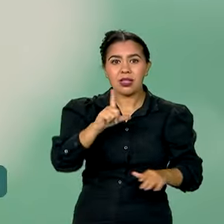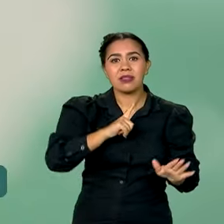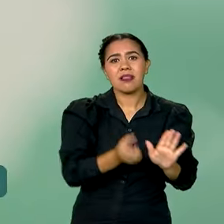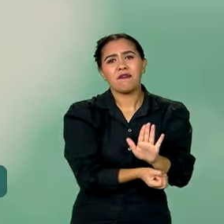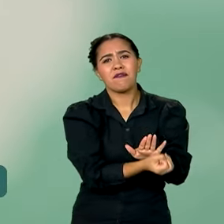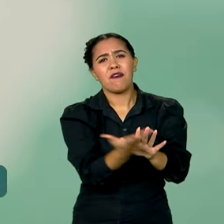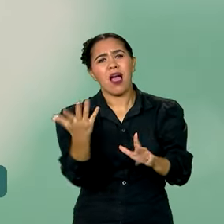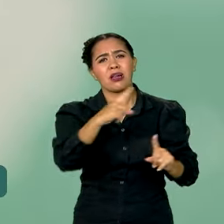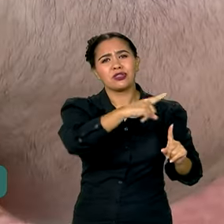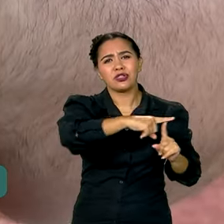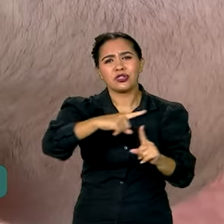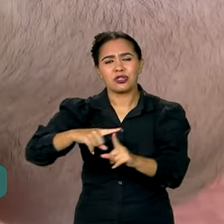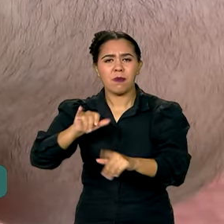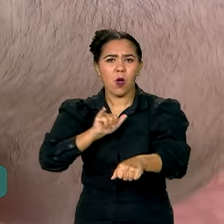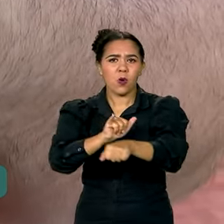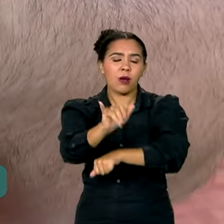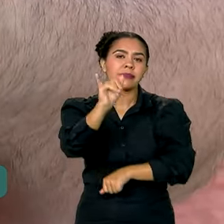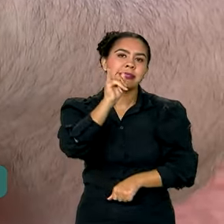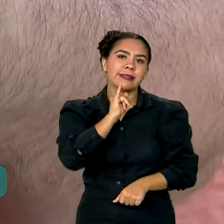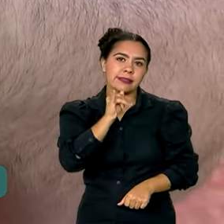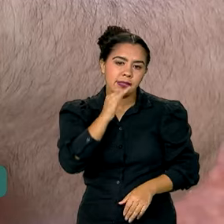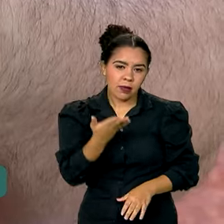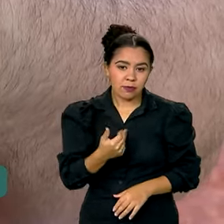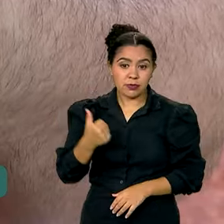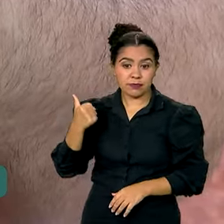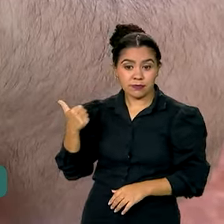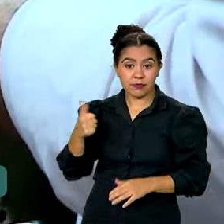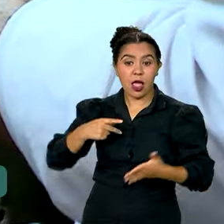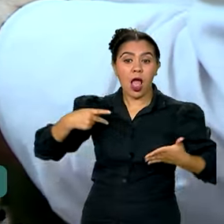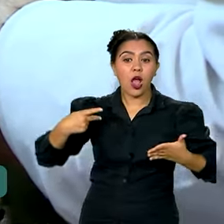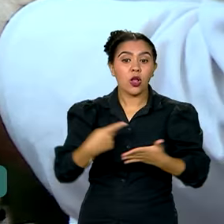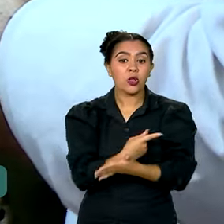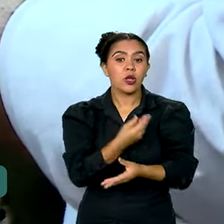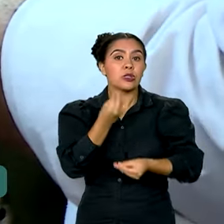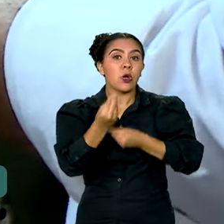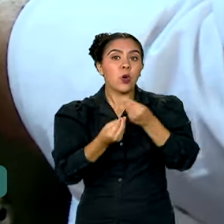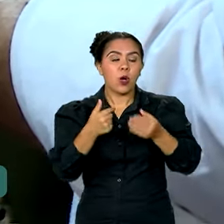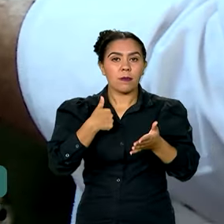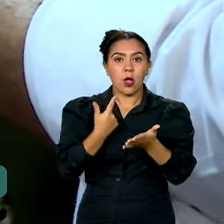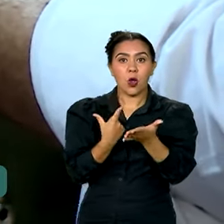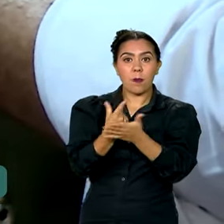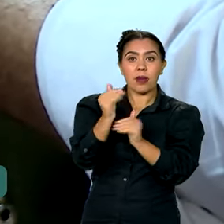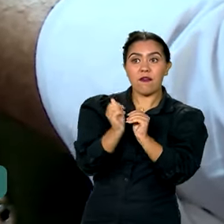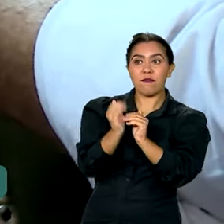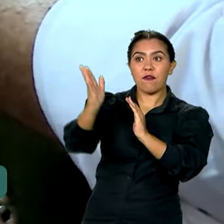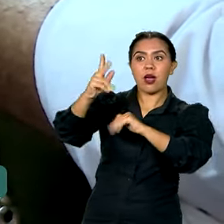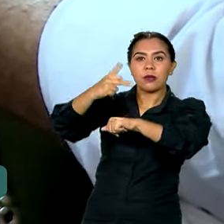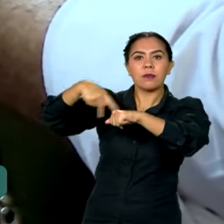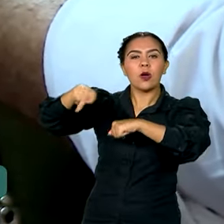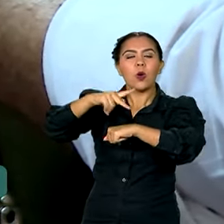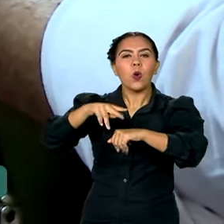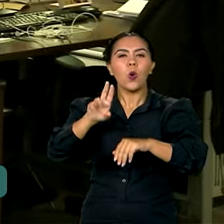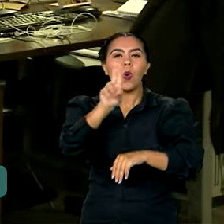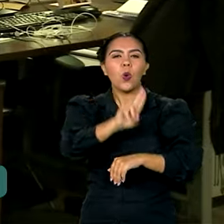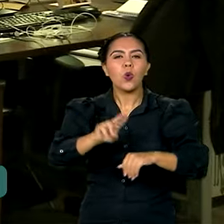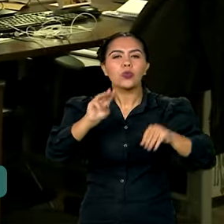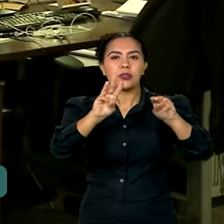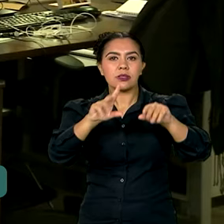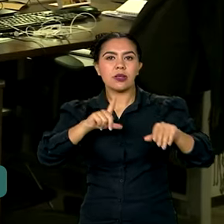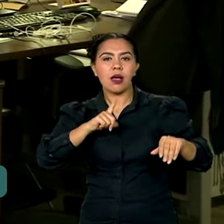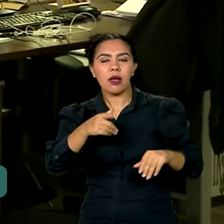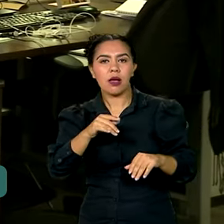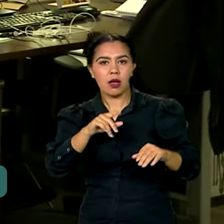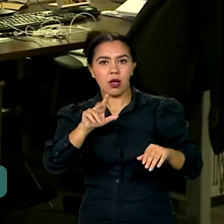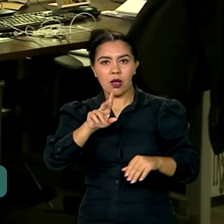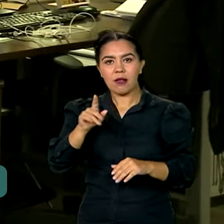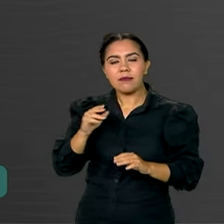de golpes. Um deles, por exemplo, acontece em compras internacionais usando falsamente o nome da